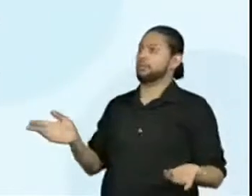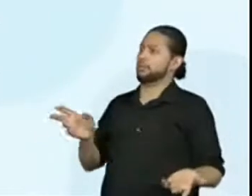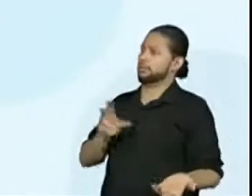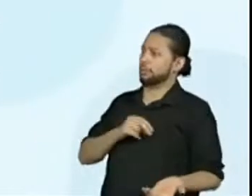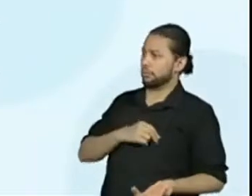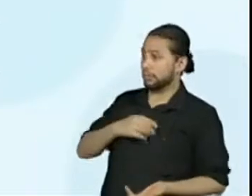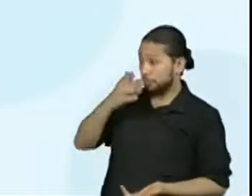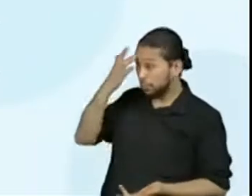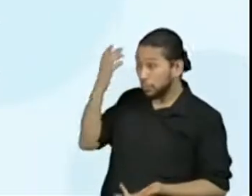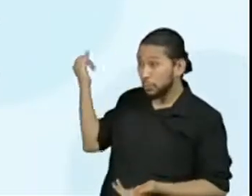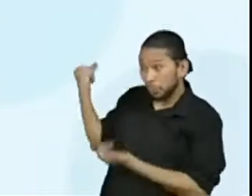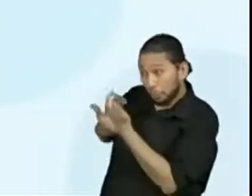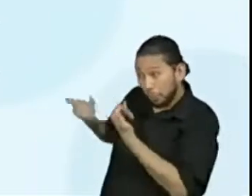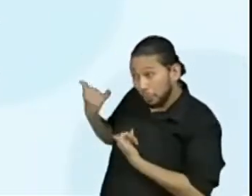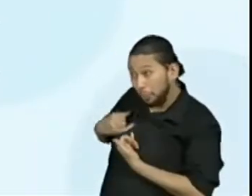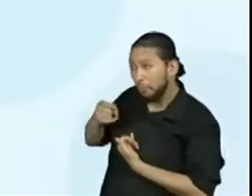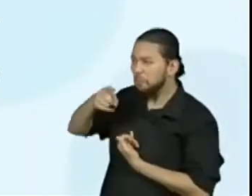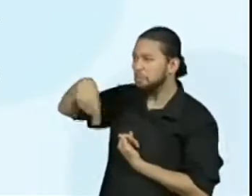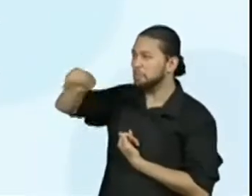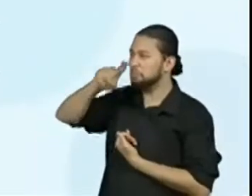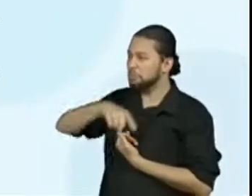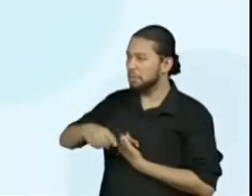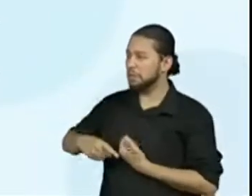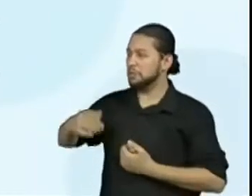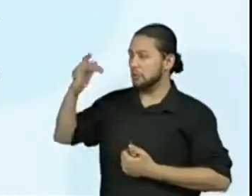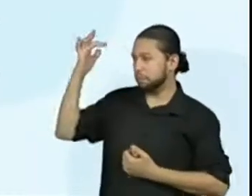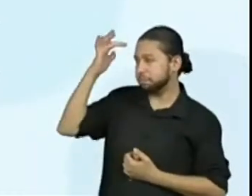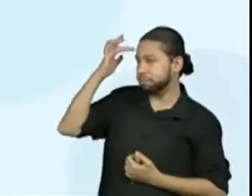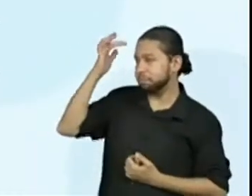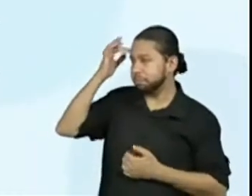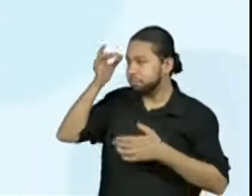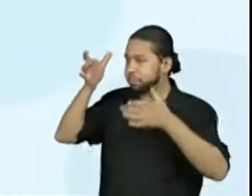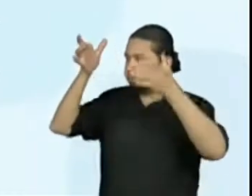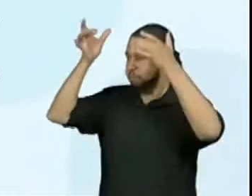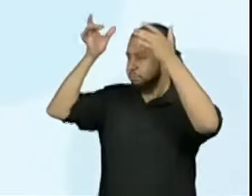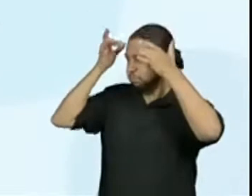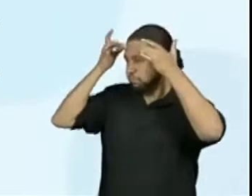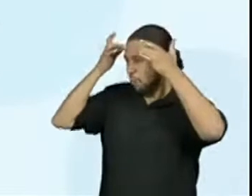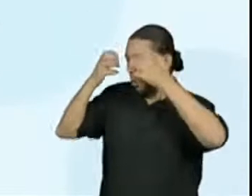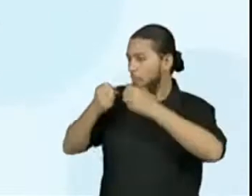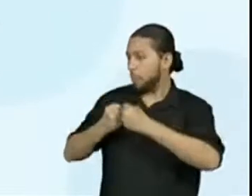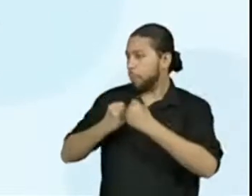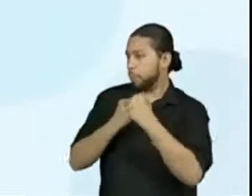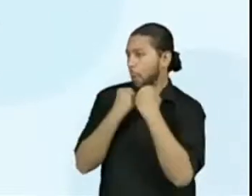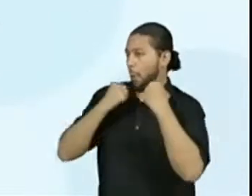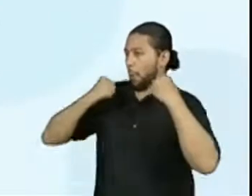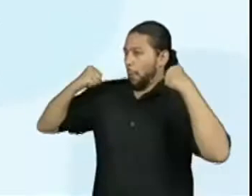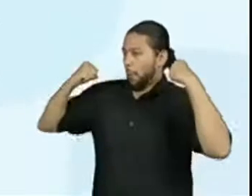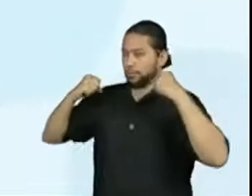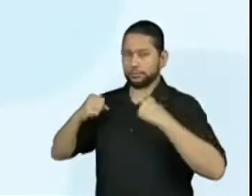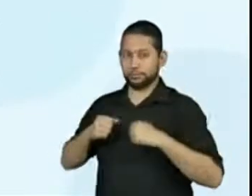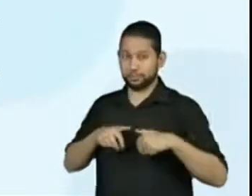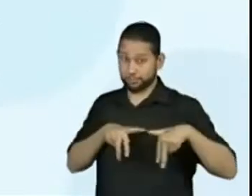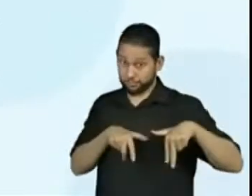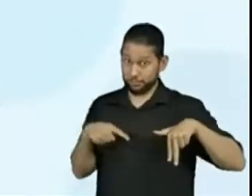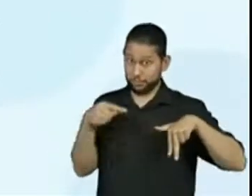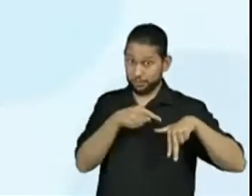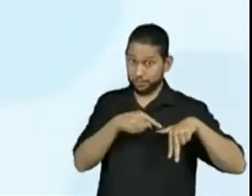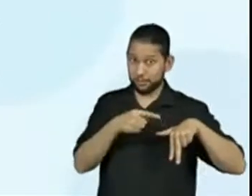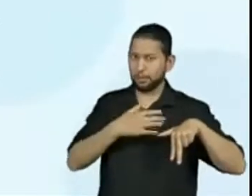sois um rei grandioso, de gente sábia e culta. O outro, que gostava da verdade,